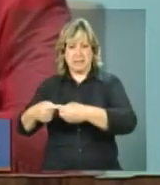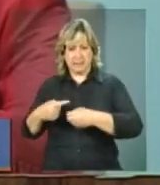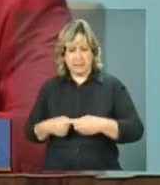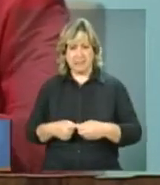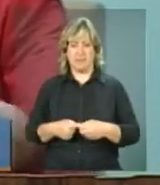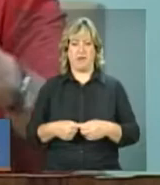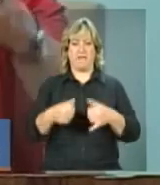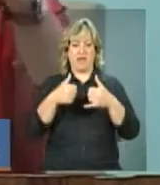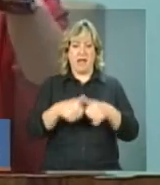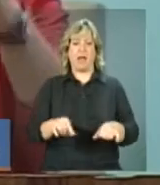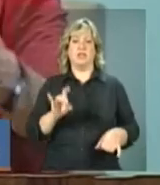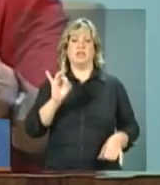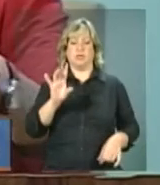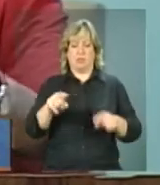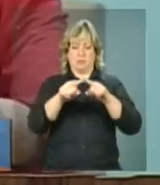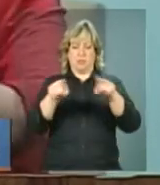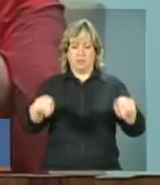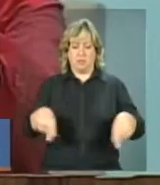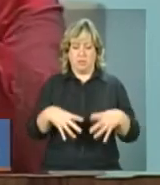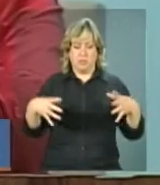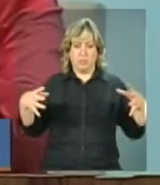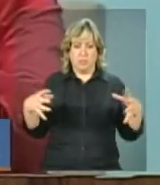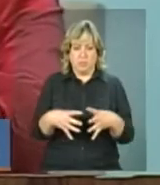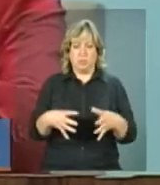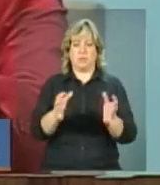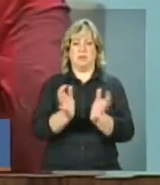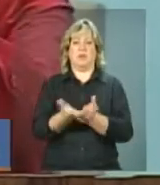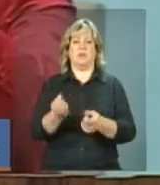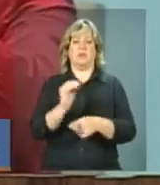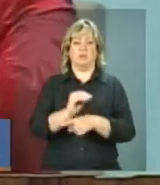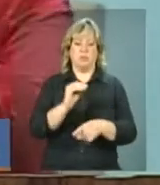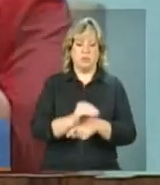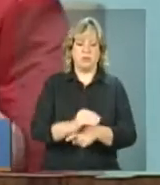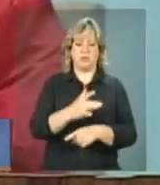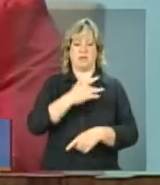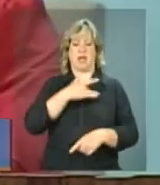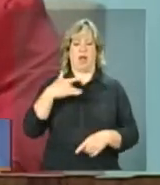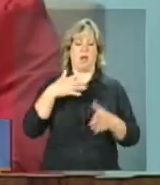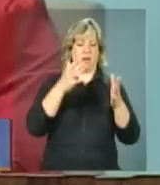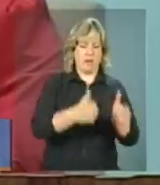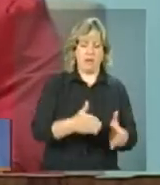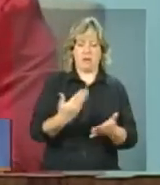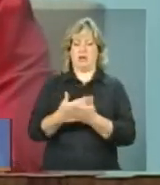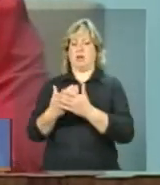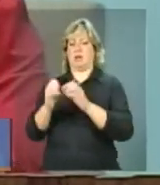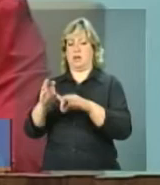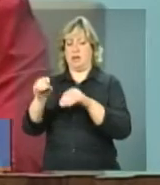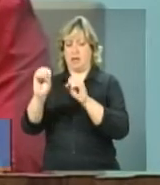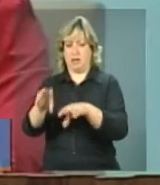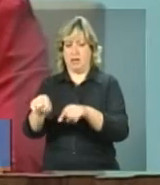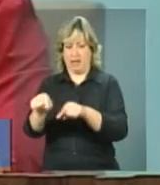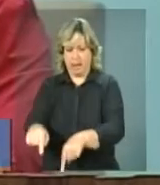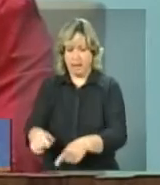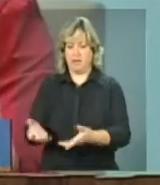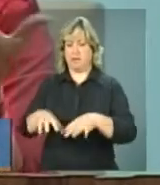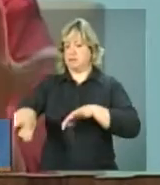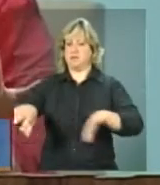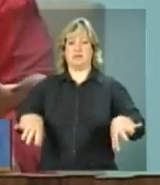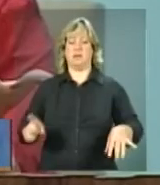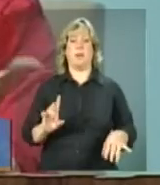no seu quadrado, assistência aqui, a saúde aqui, a educação ali, mas que a gente pudesse ter,